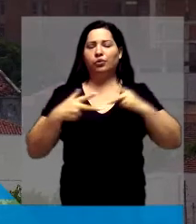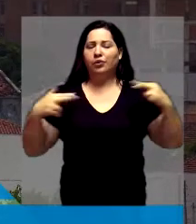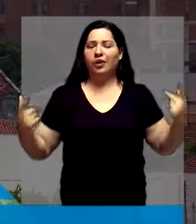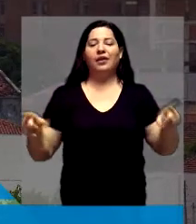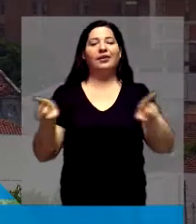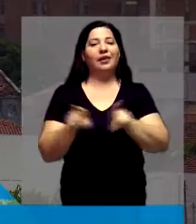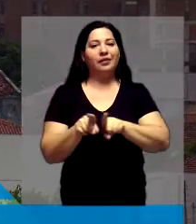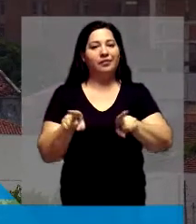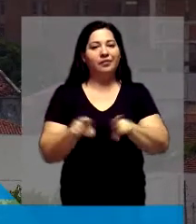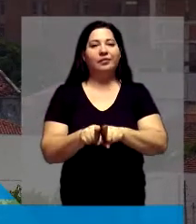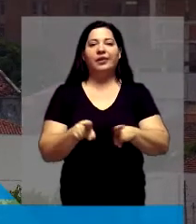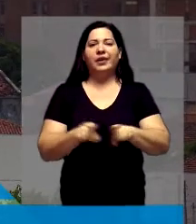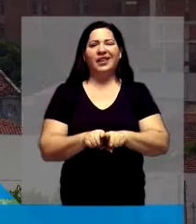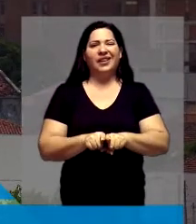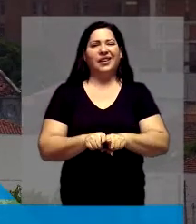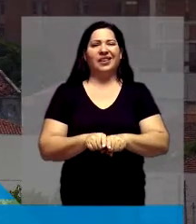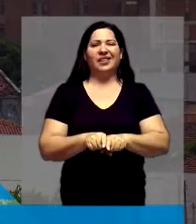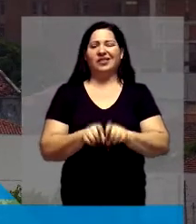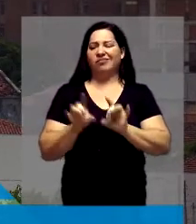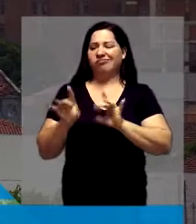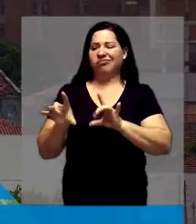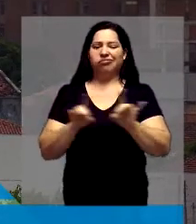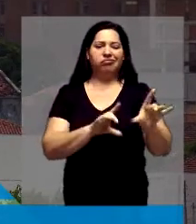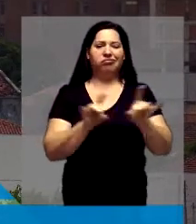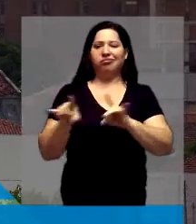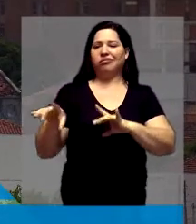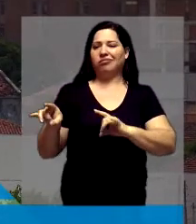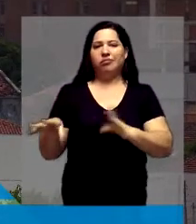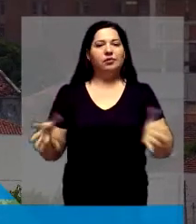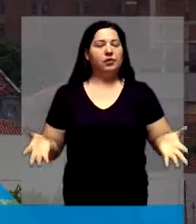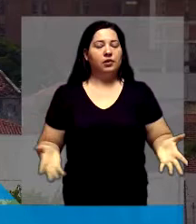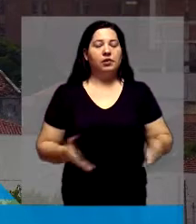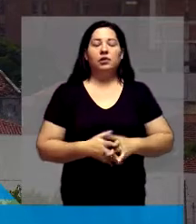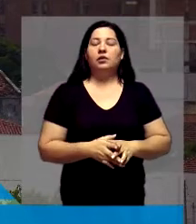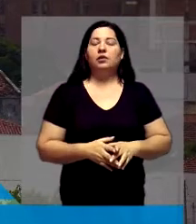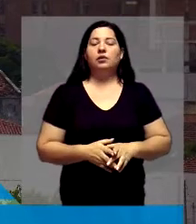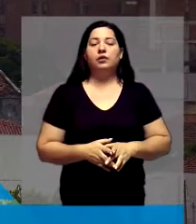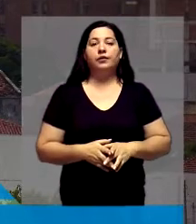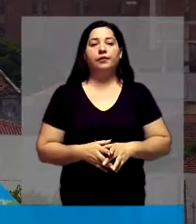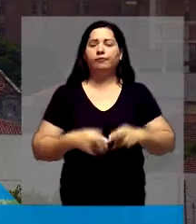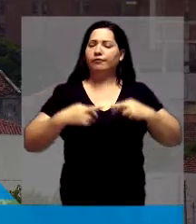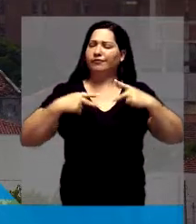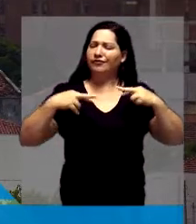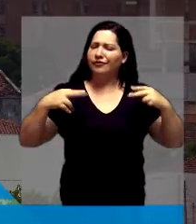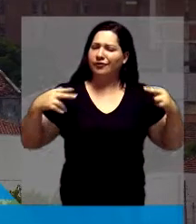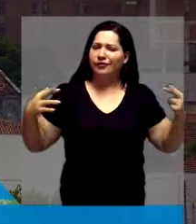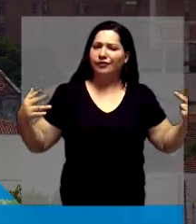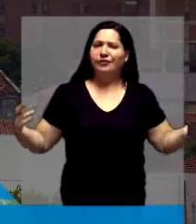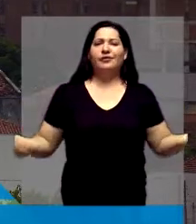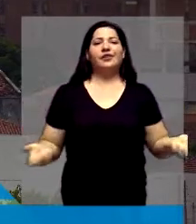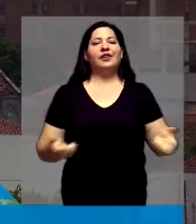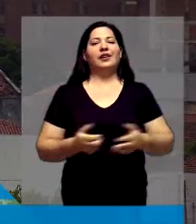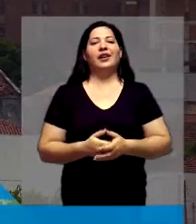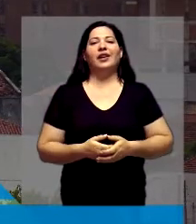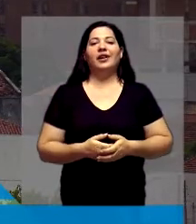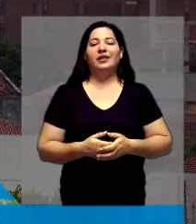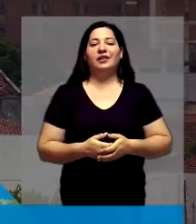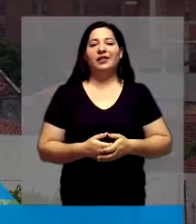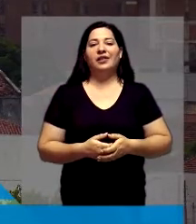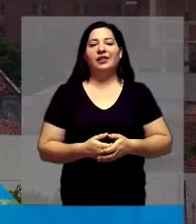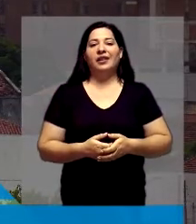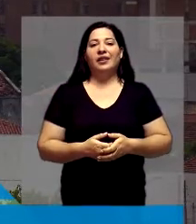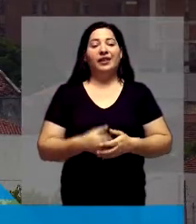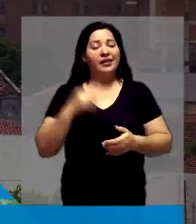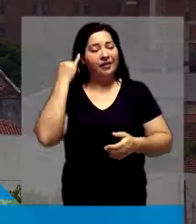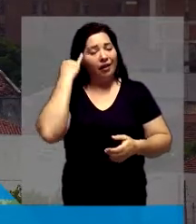melhorar, porque hoje está tudo abandonado. Então, são várias propostas que eu fiz e a população gostou disso. Porque não adianta eu ir lá num